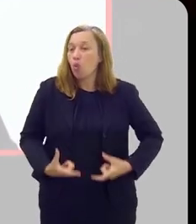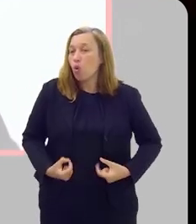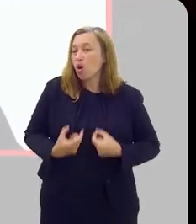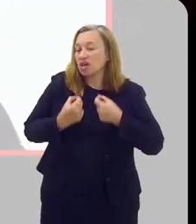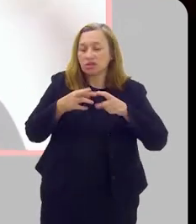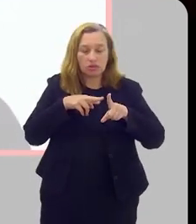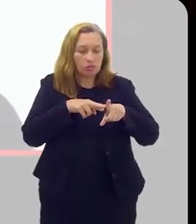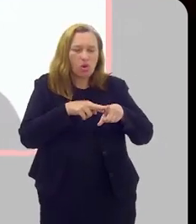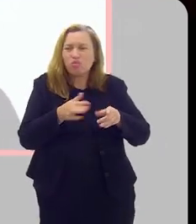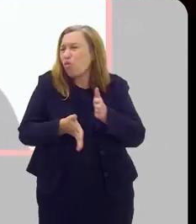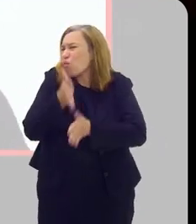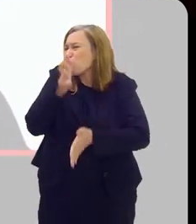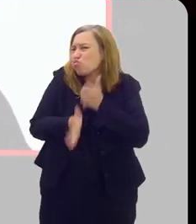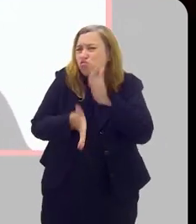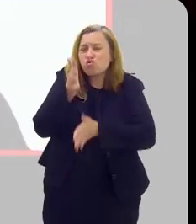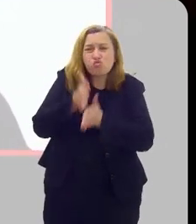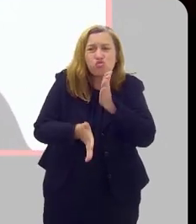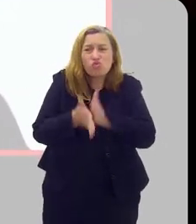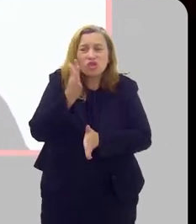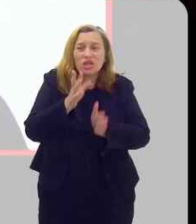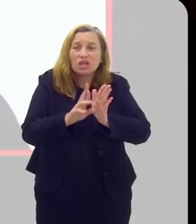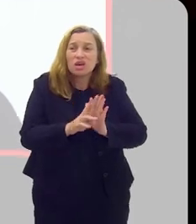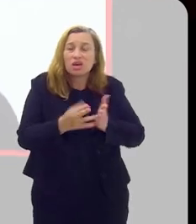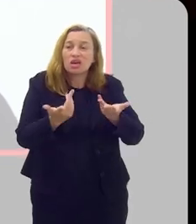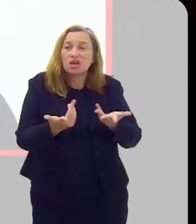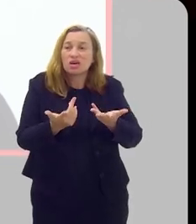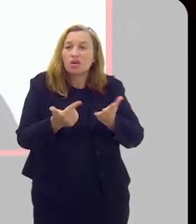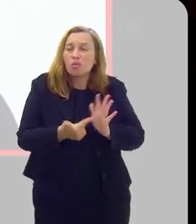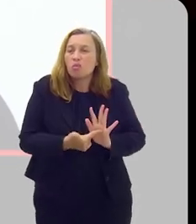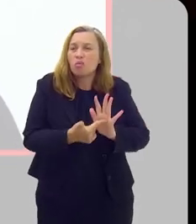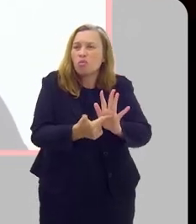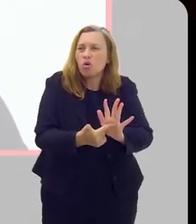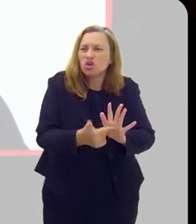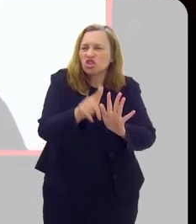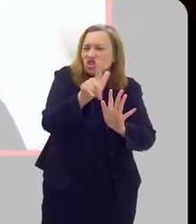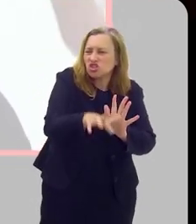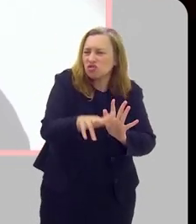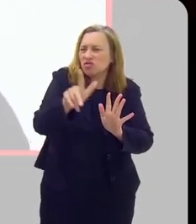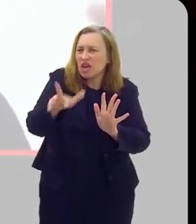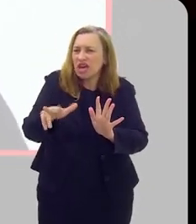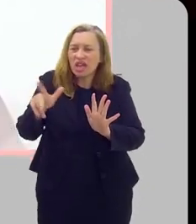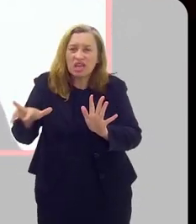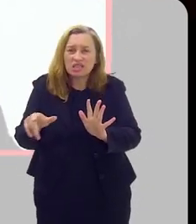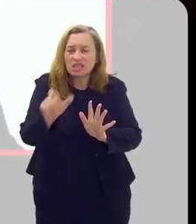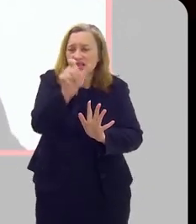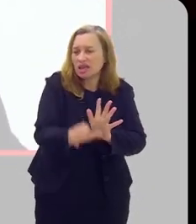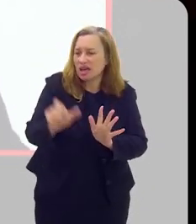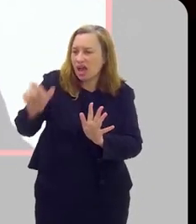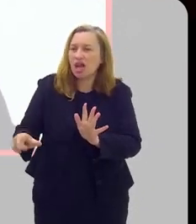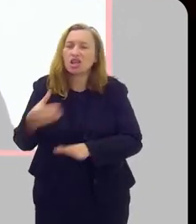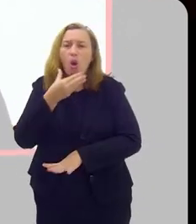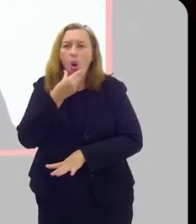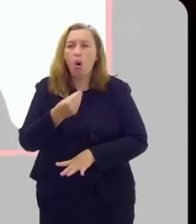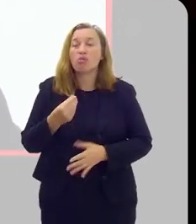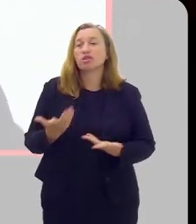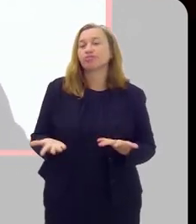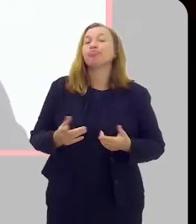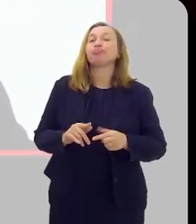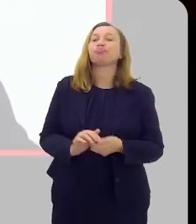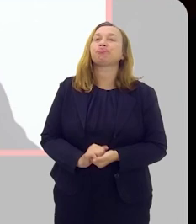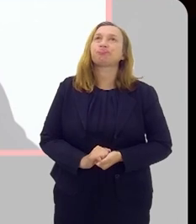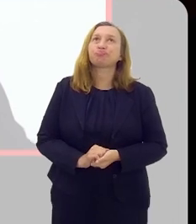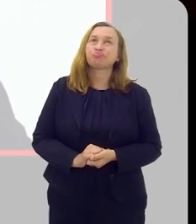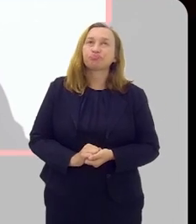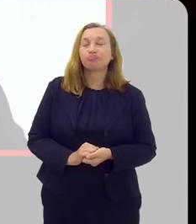câncer de próstata ele é muito complexo. Ele tem a apresentação de um paciente não necessariamente vai ser a mesma do outro, né? E uma da